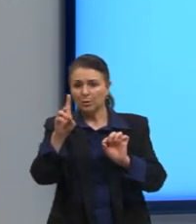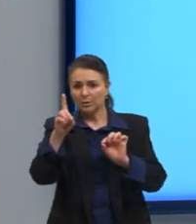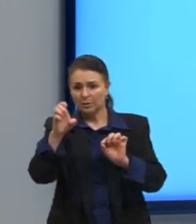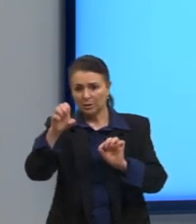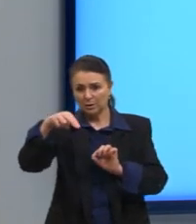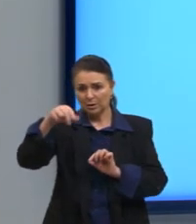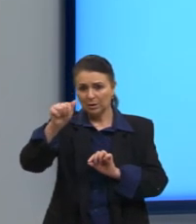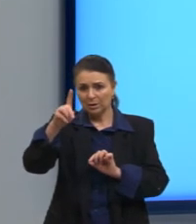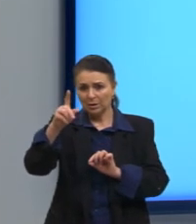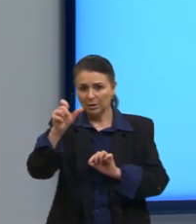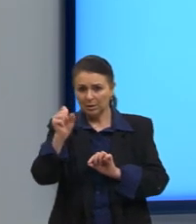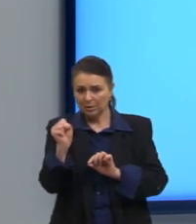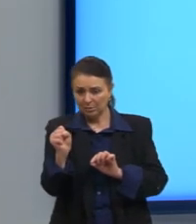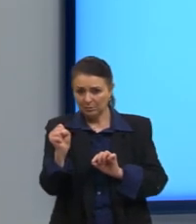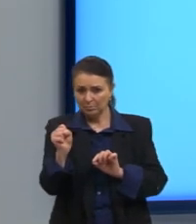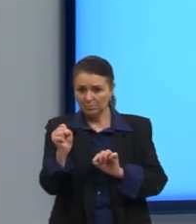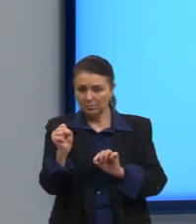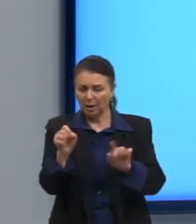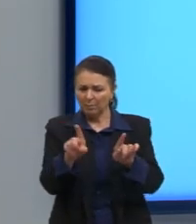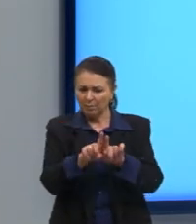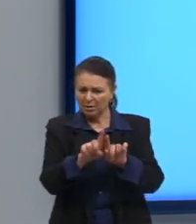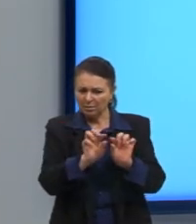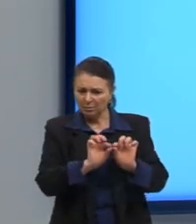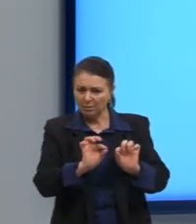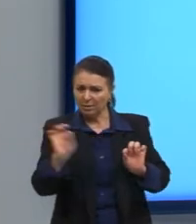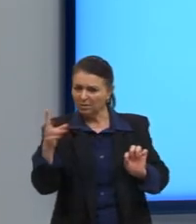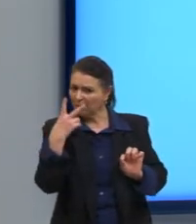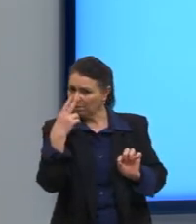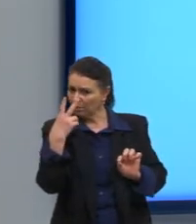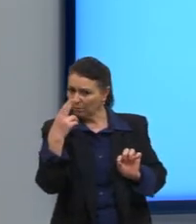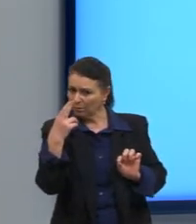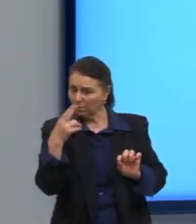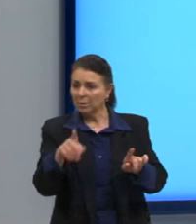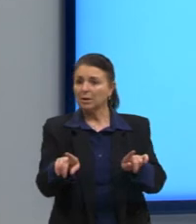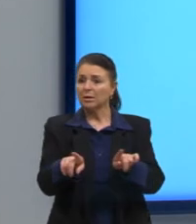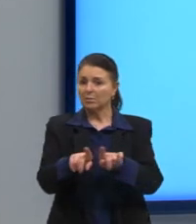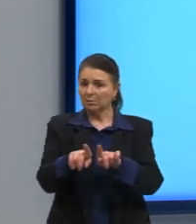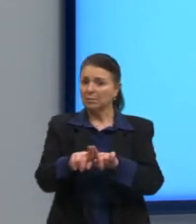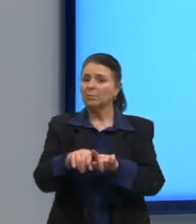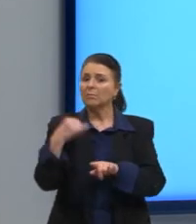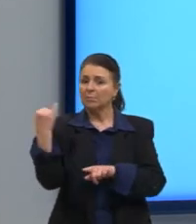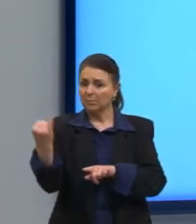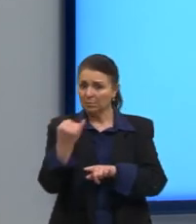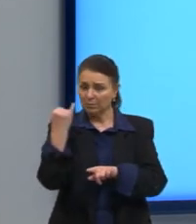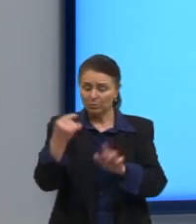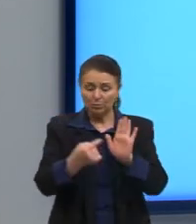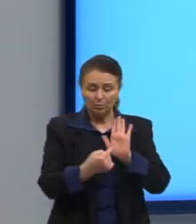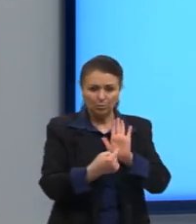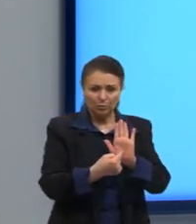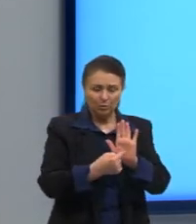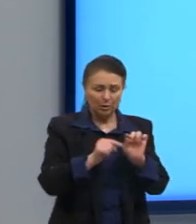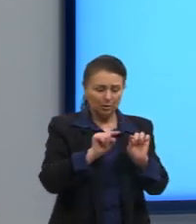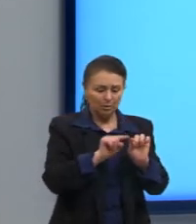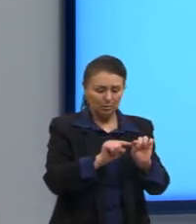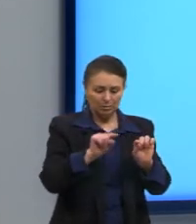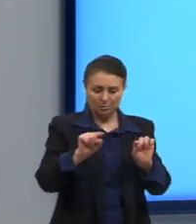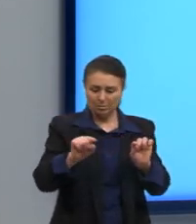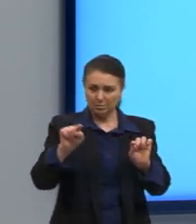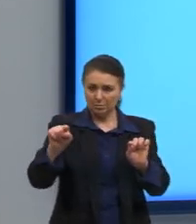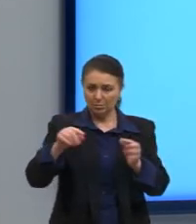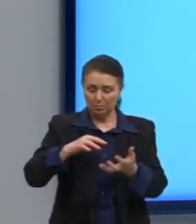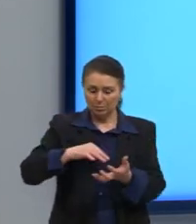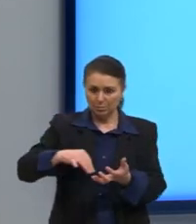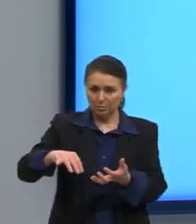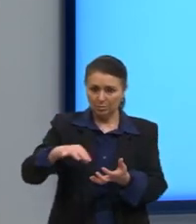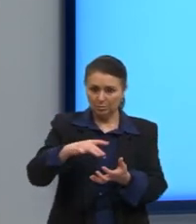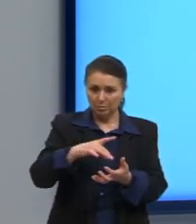reta. Mas outra forma de determinar o alinhamento dos pontos é através do cálculo do